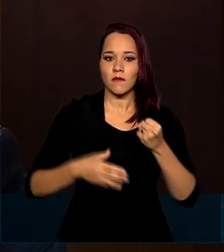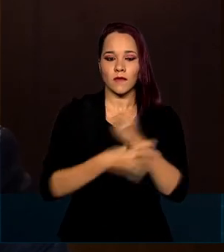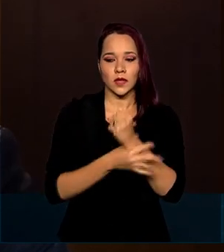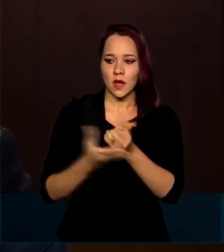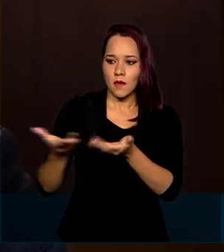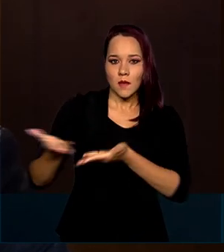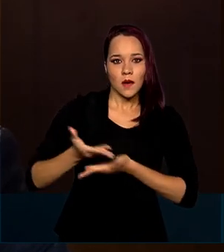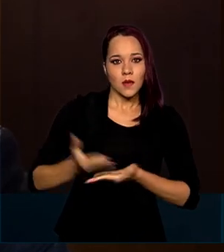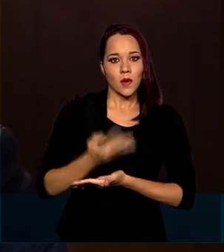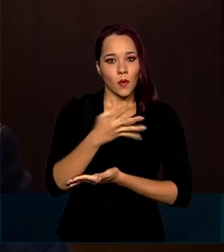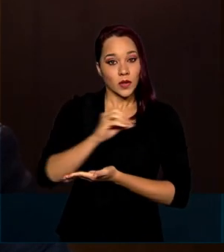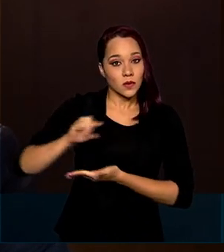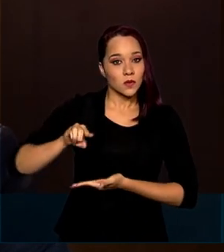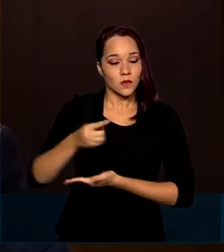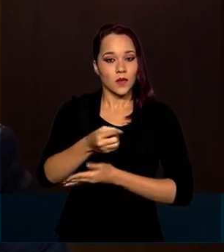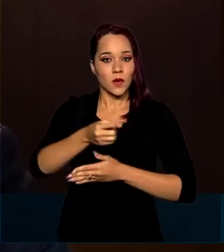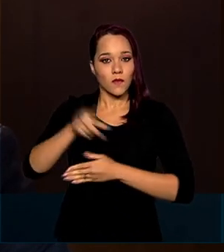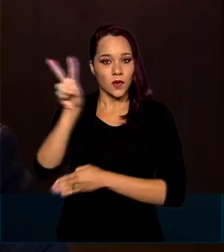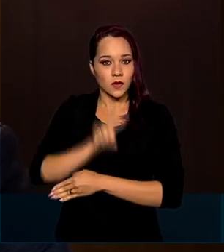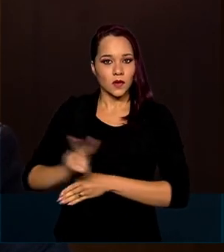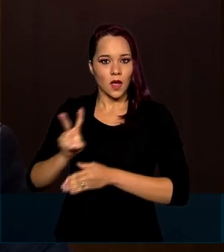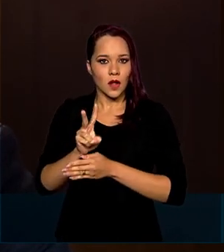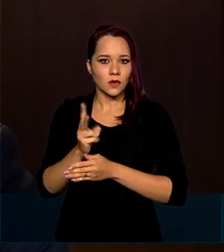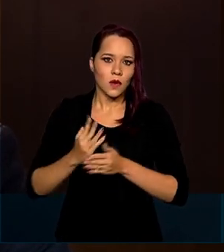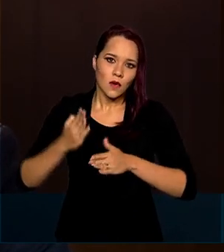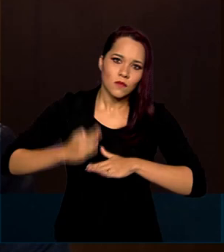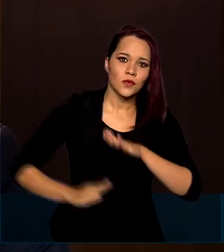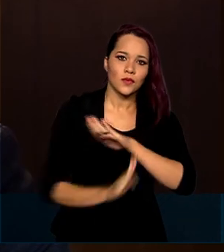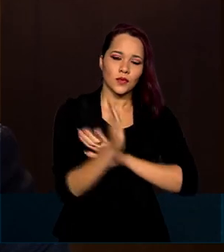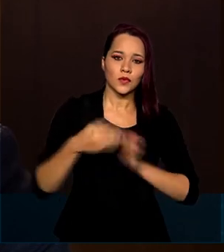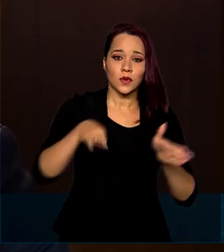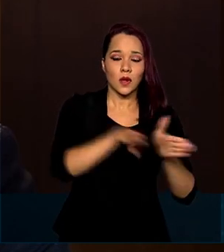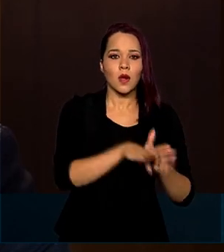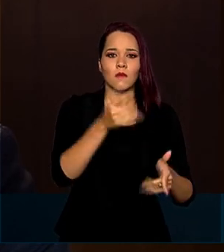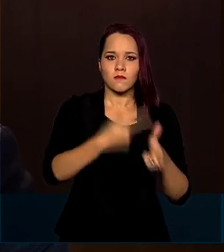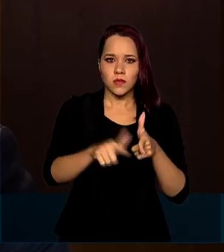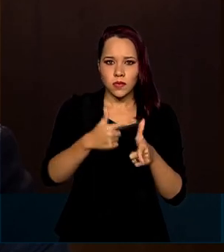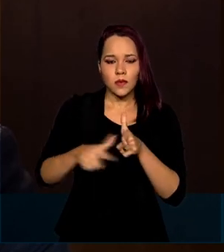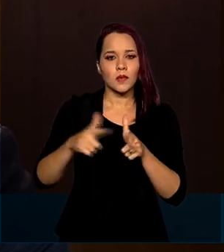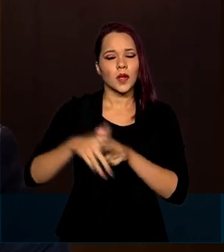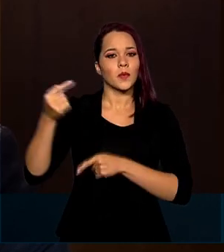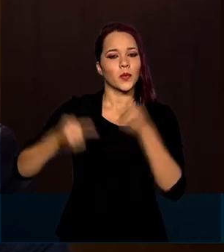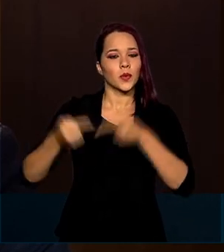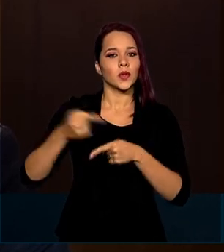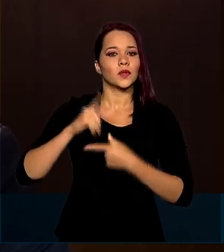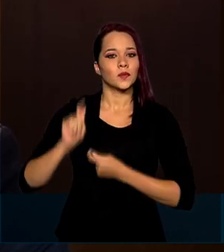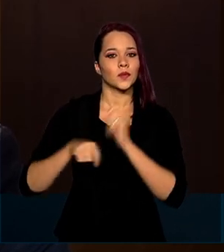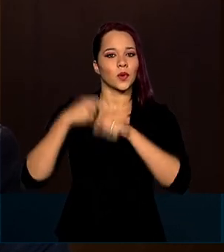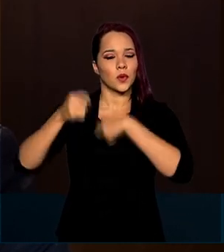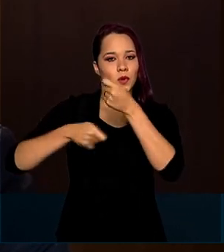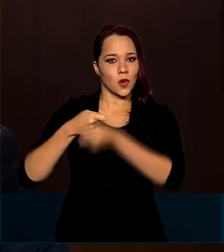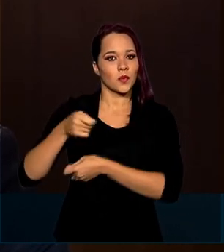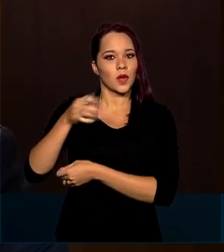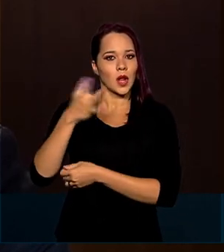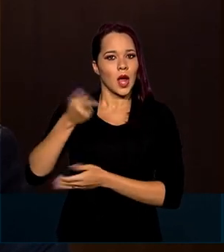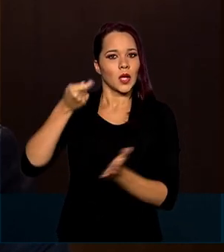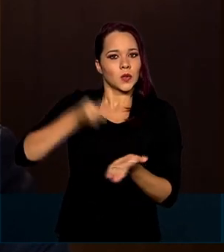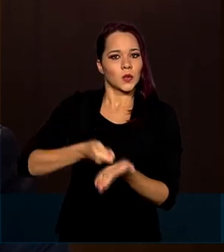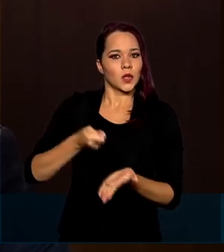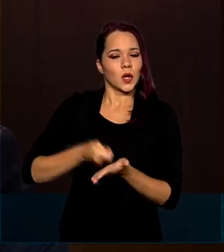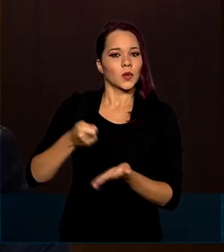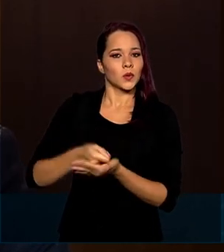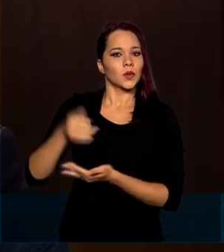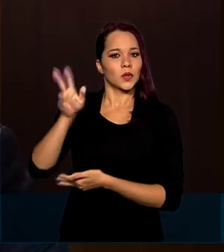400 mil venezuelanos deslocados devido à grave crise política e econômica gerada pela ditadura